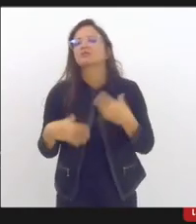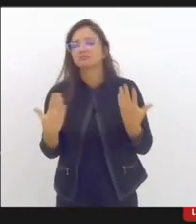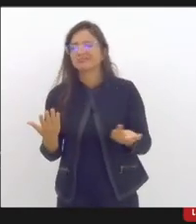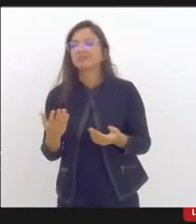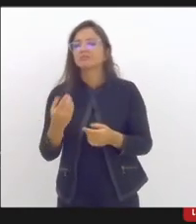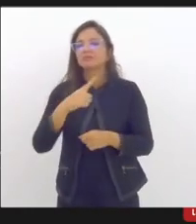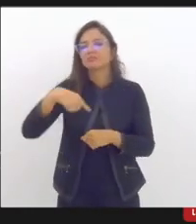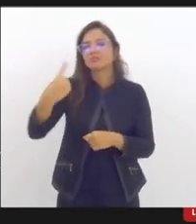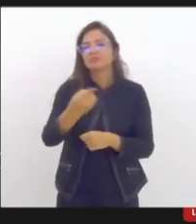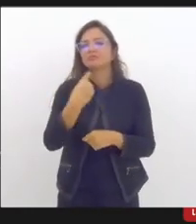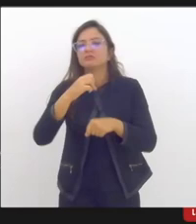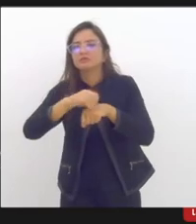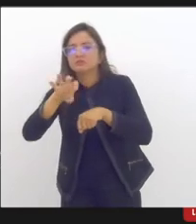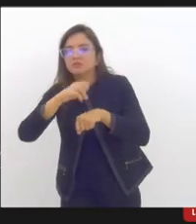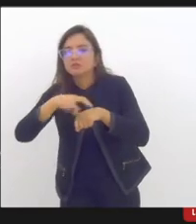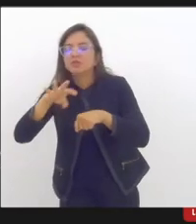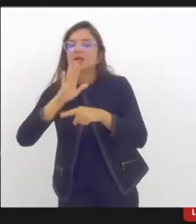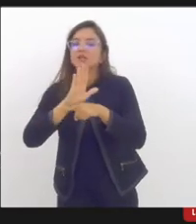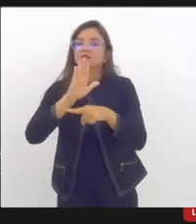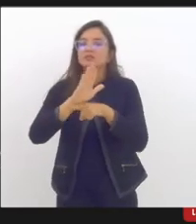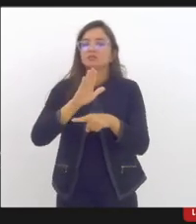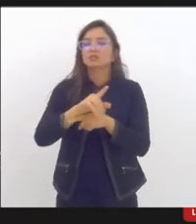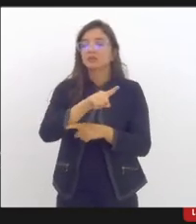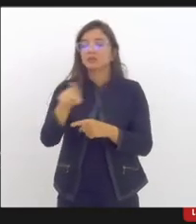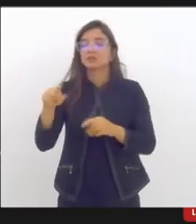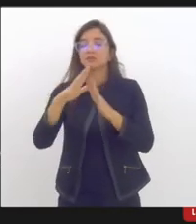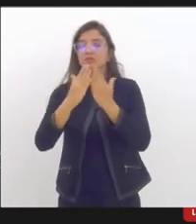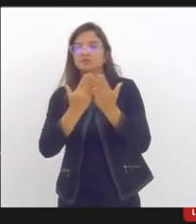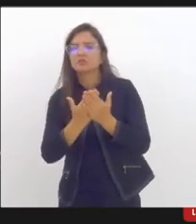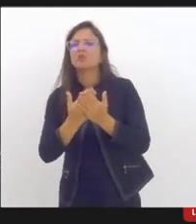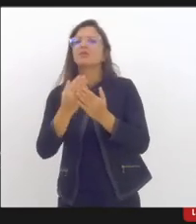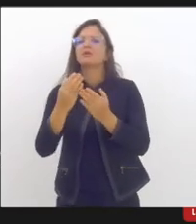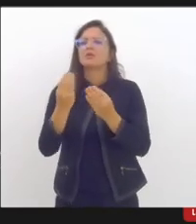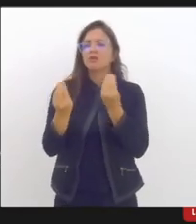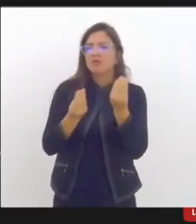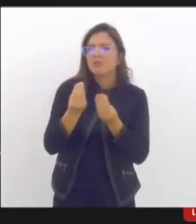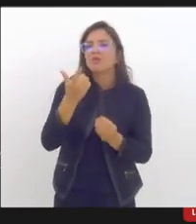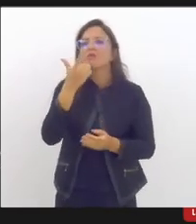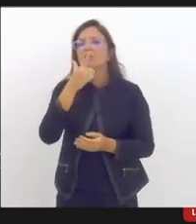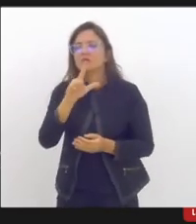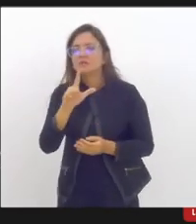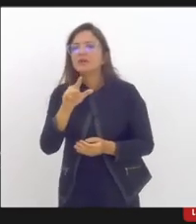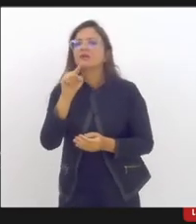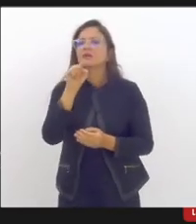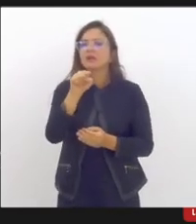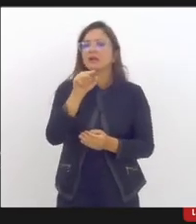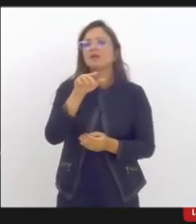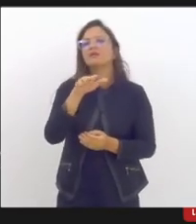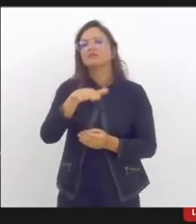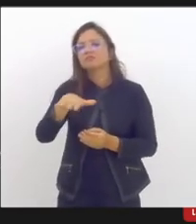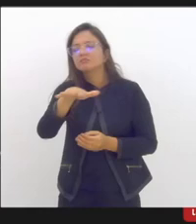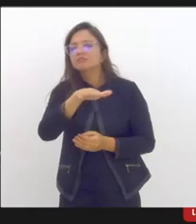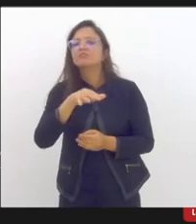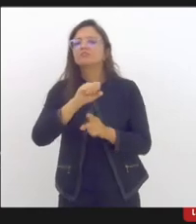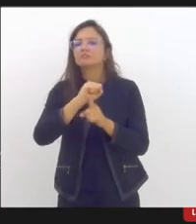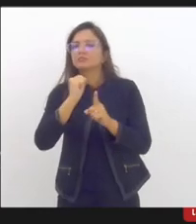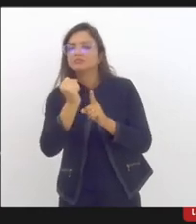as nossas escolas, para que elas possam fazer essa articulação com a rede sócio-assistencial,